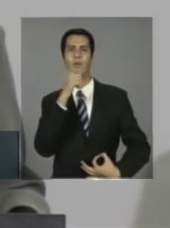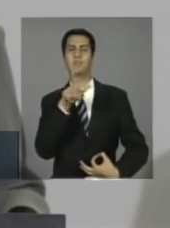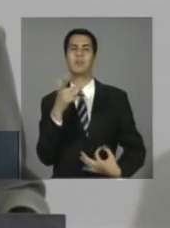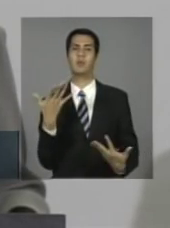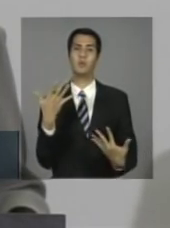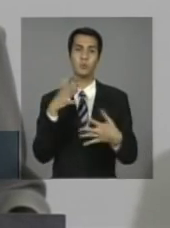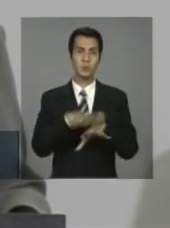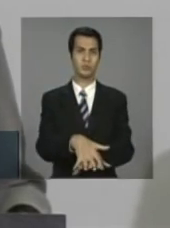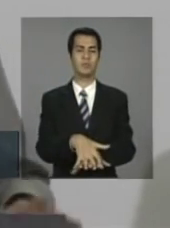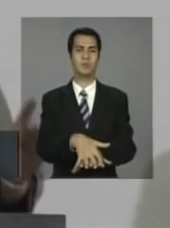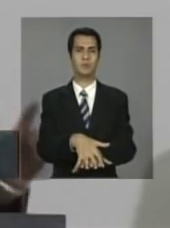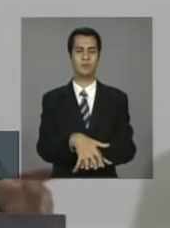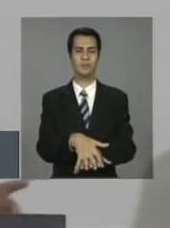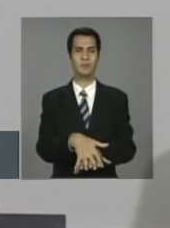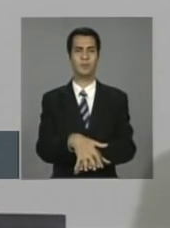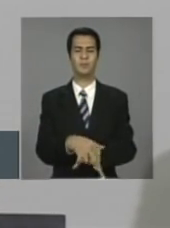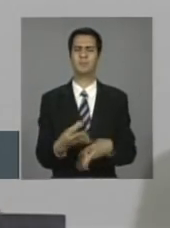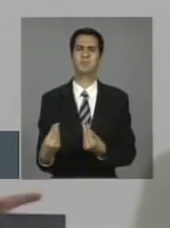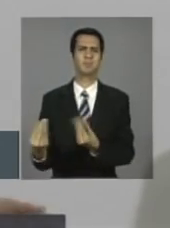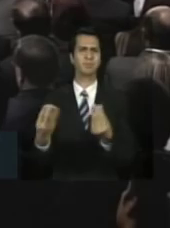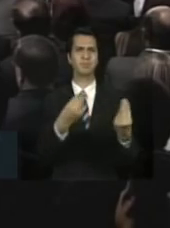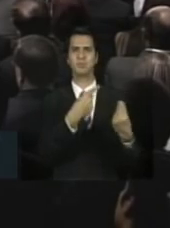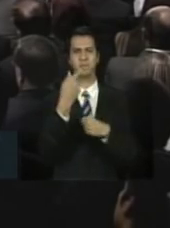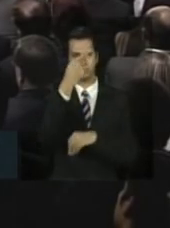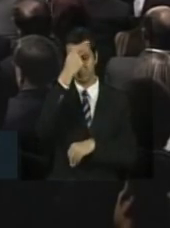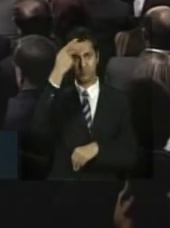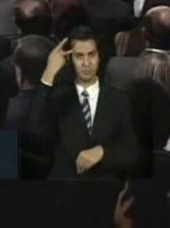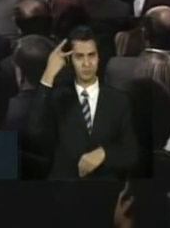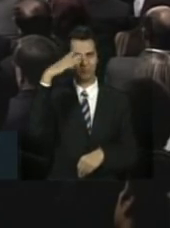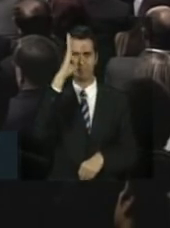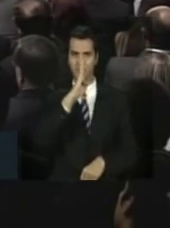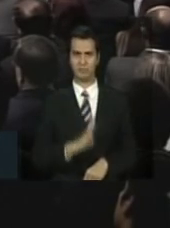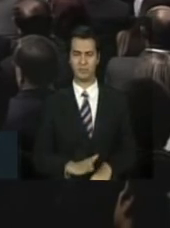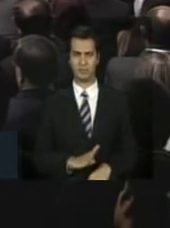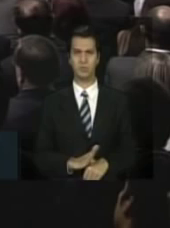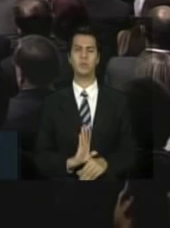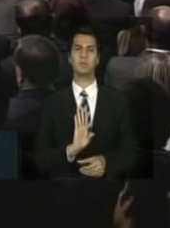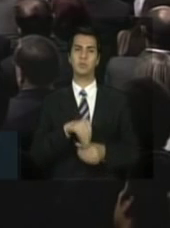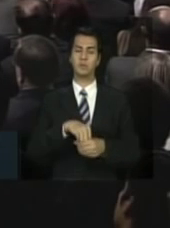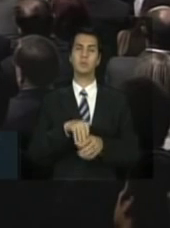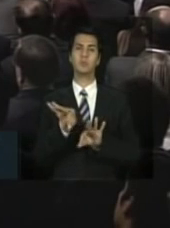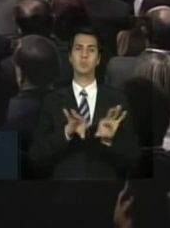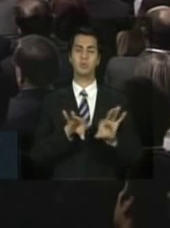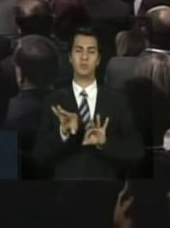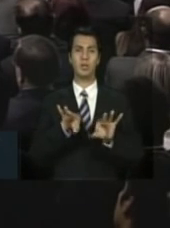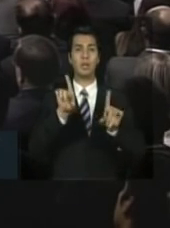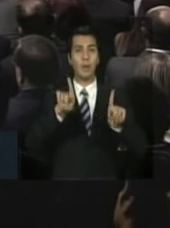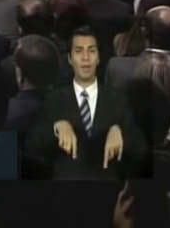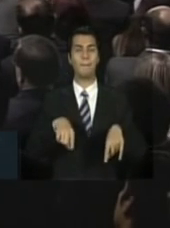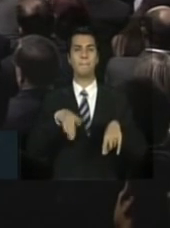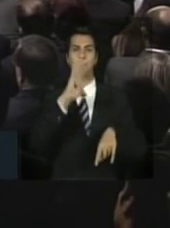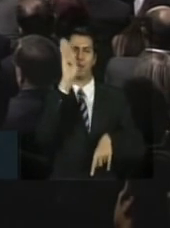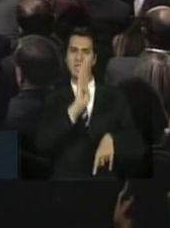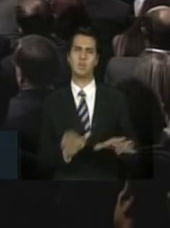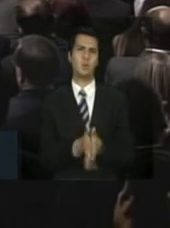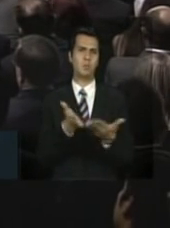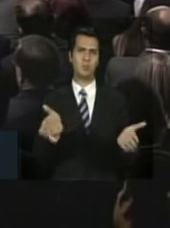produtiva de milhões e milhões de brasileiros no programa Brasil Sem Miséria.